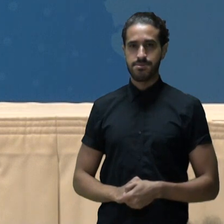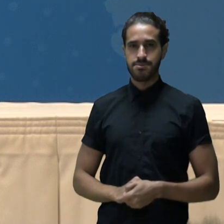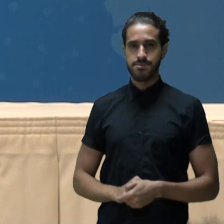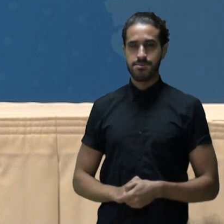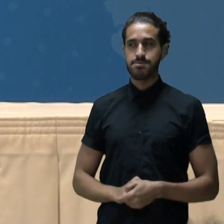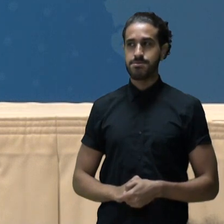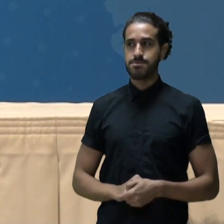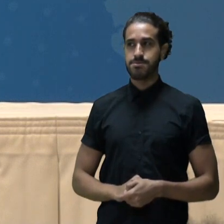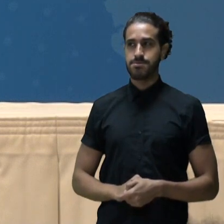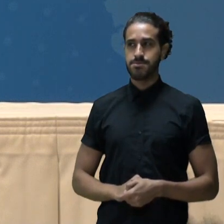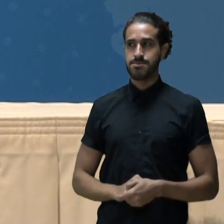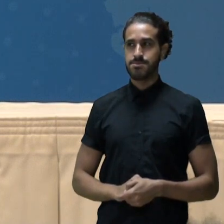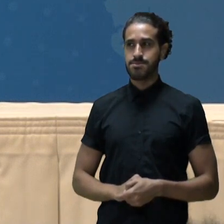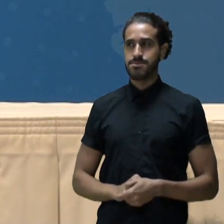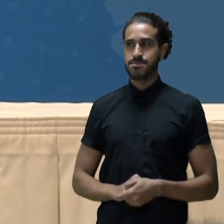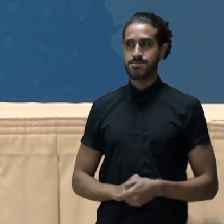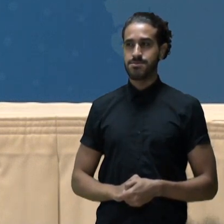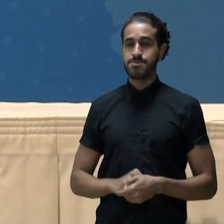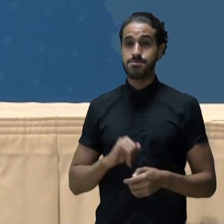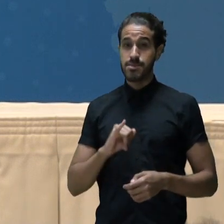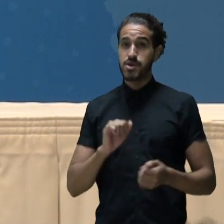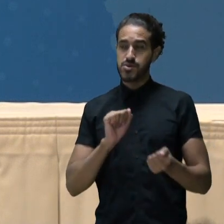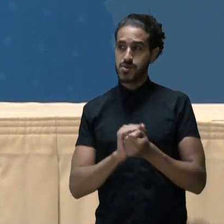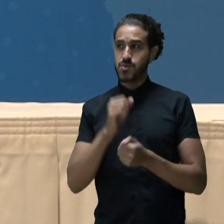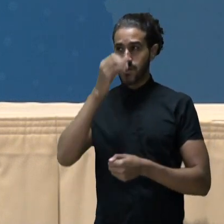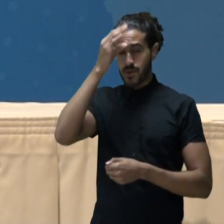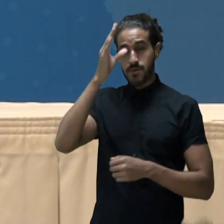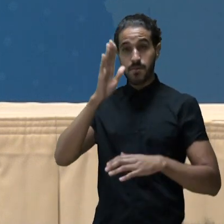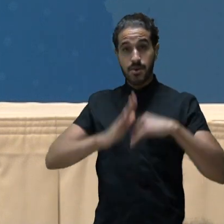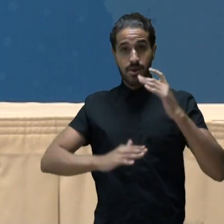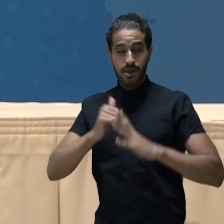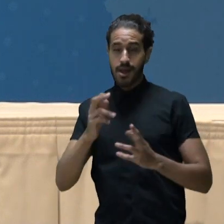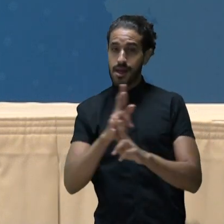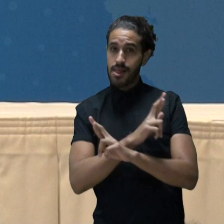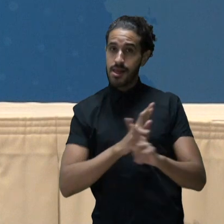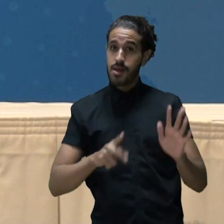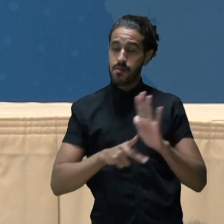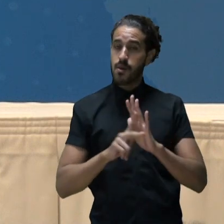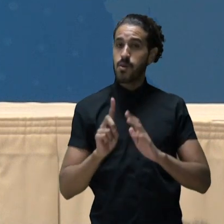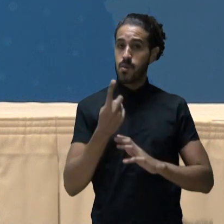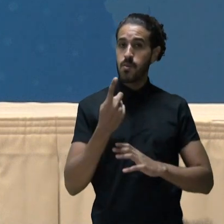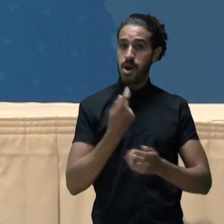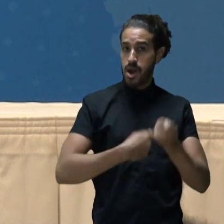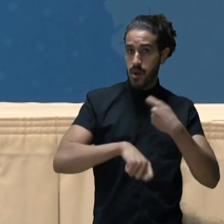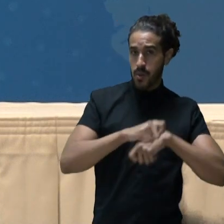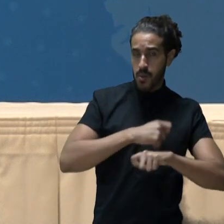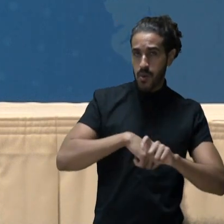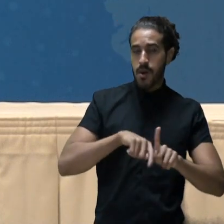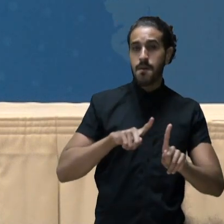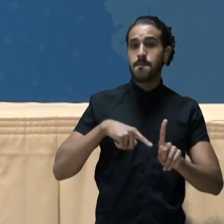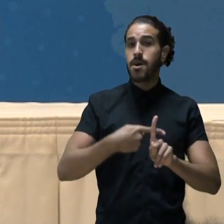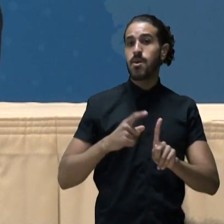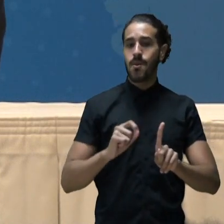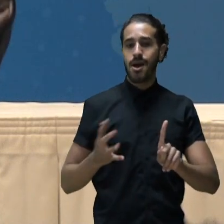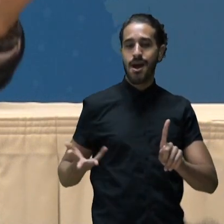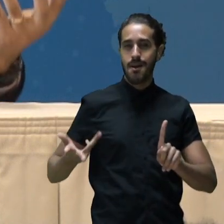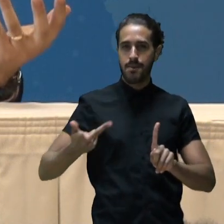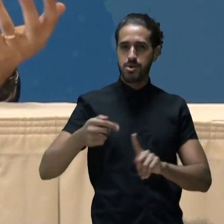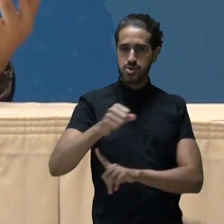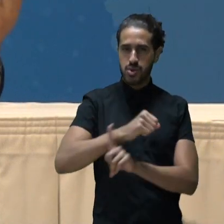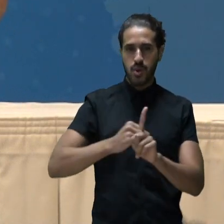conhecimentos profissionais, técnicos e tecnológicos associados a um determinado negócio com